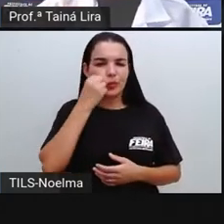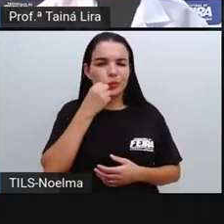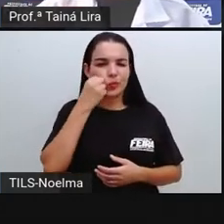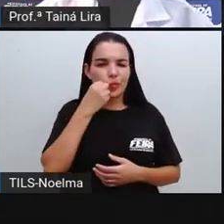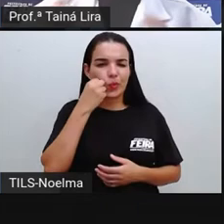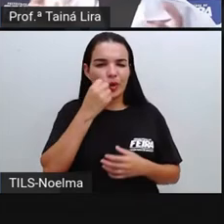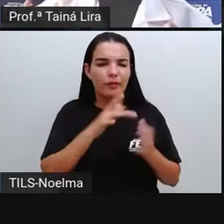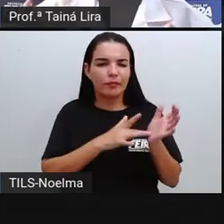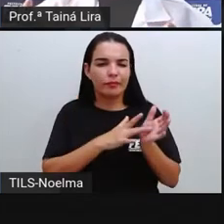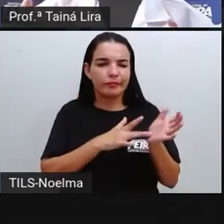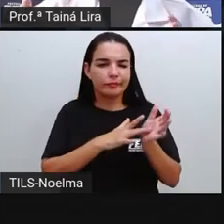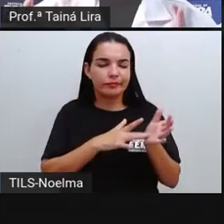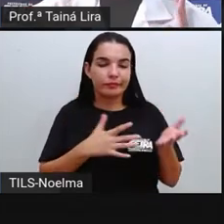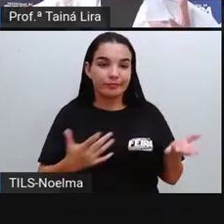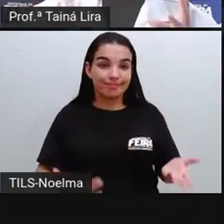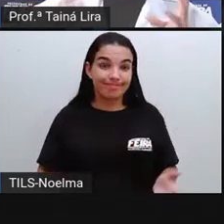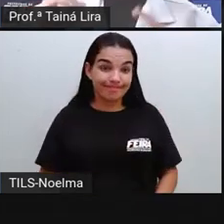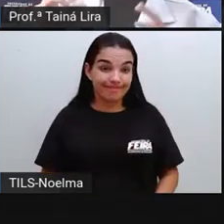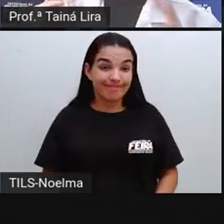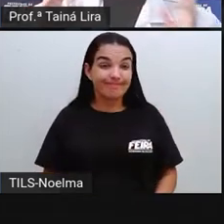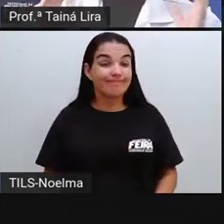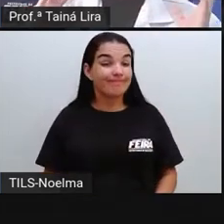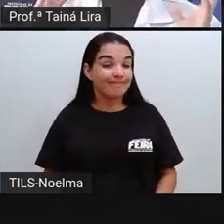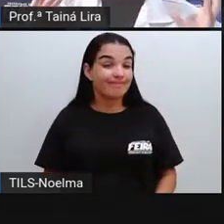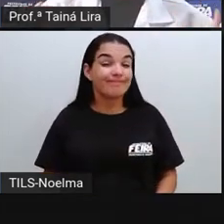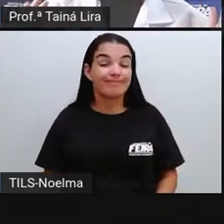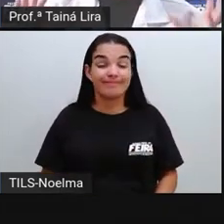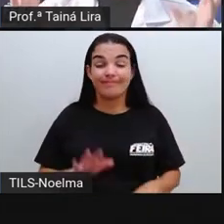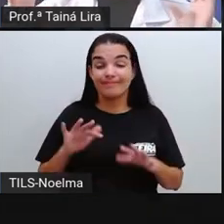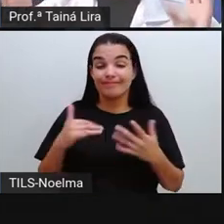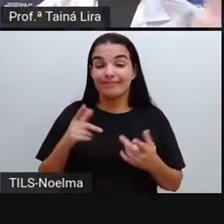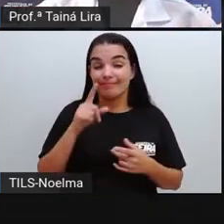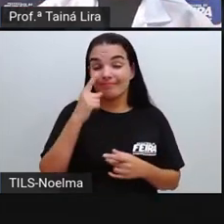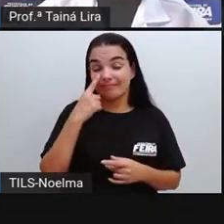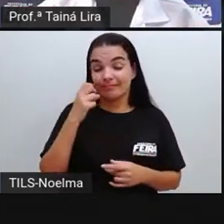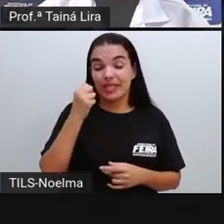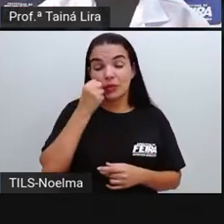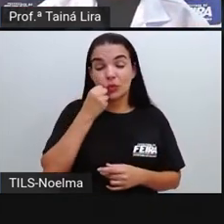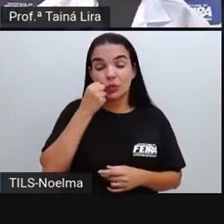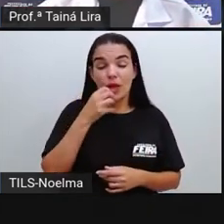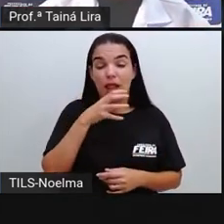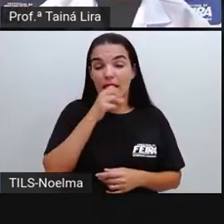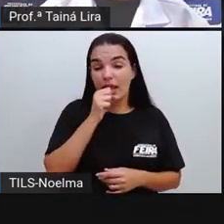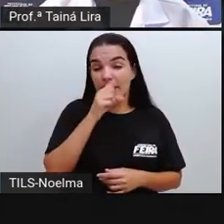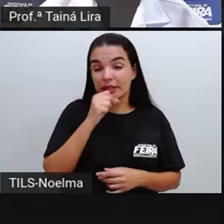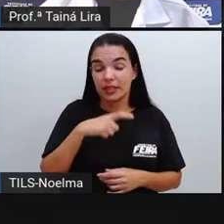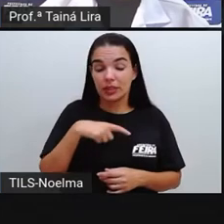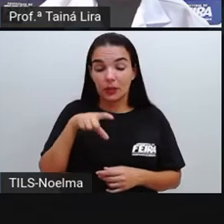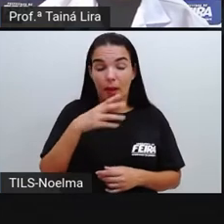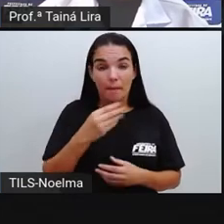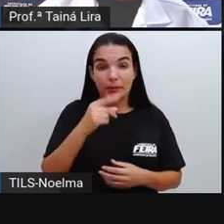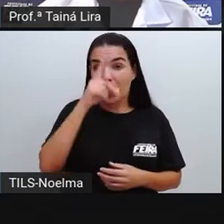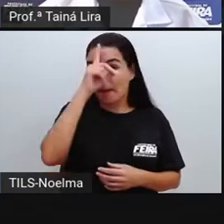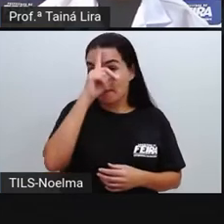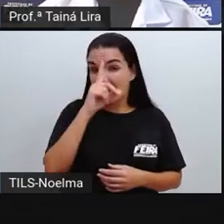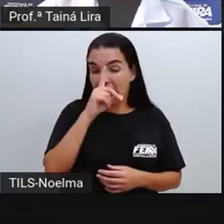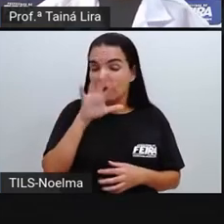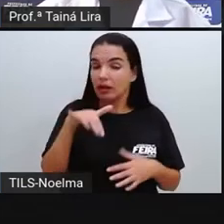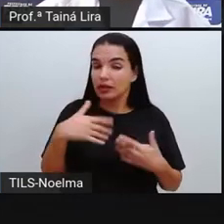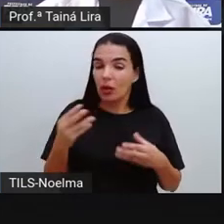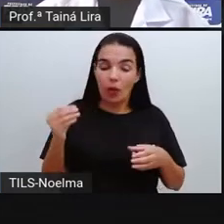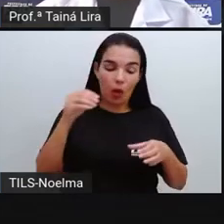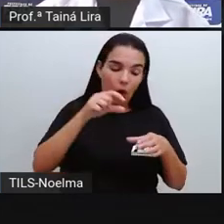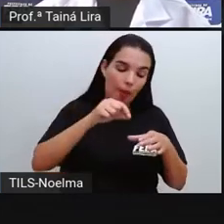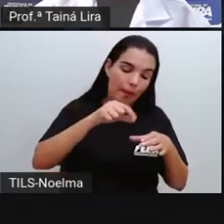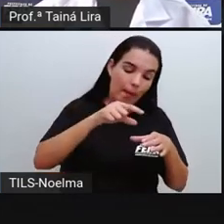exemplo, o suco de laranja, ele, geralmente você pega, que você vê bem amarelo, geralmente é corante para ficar daquela cor,